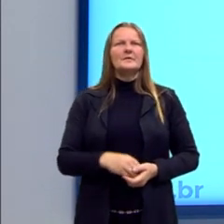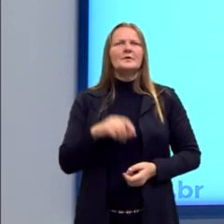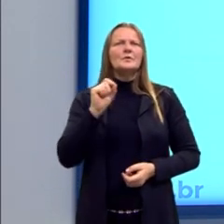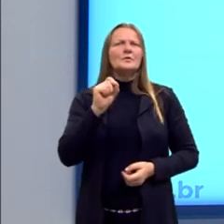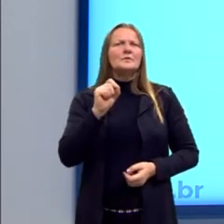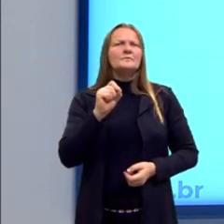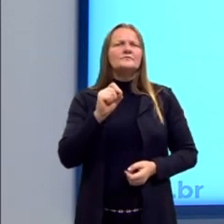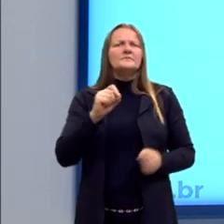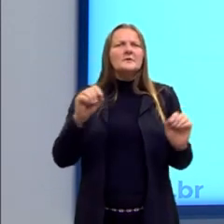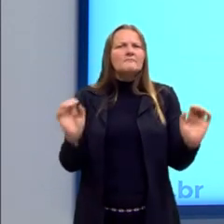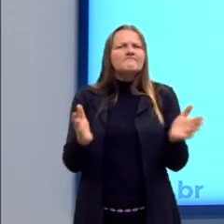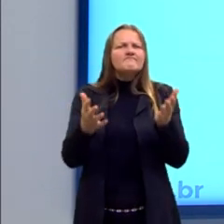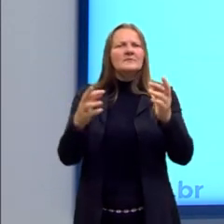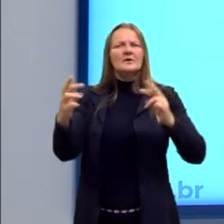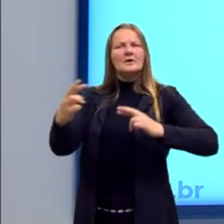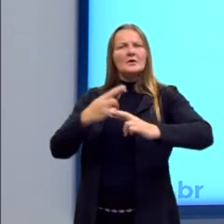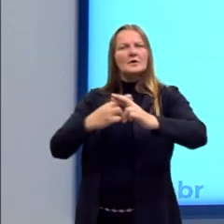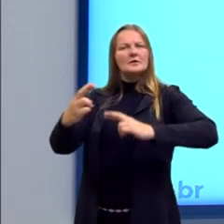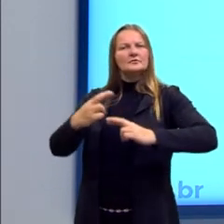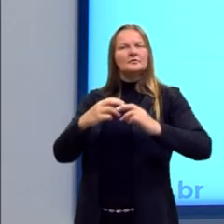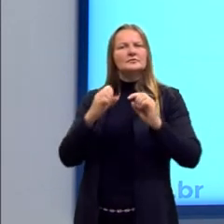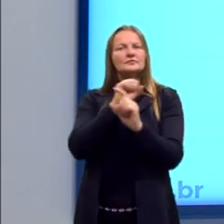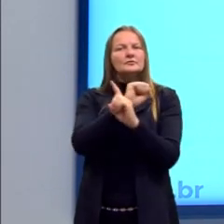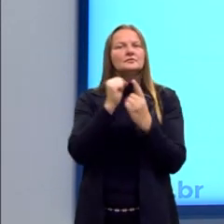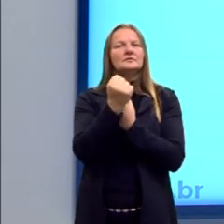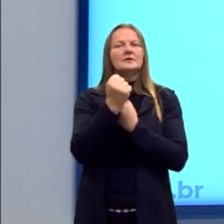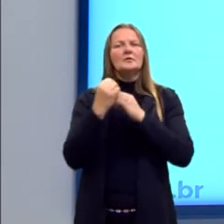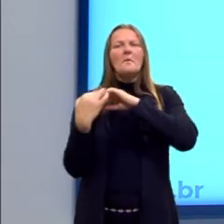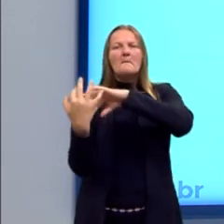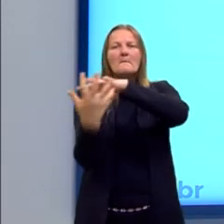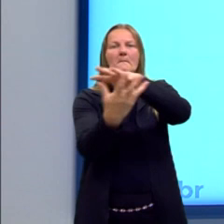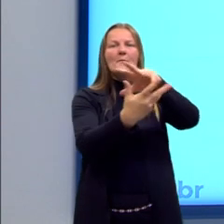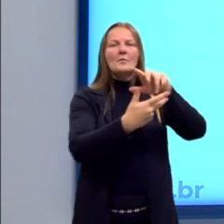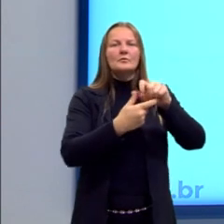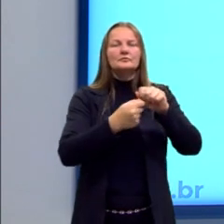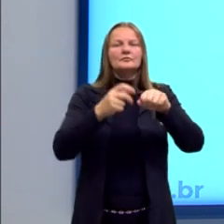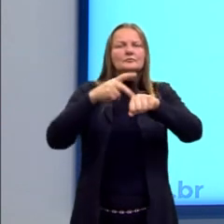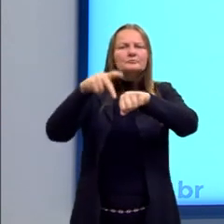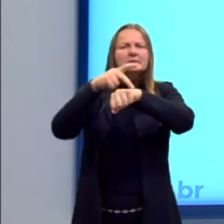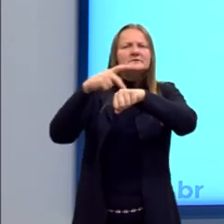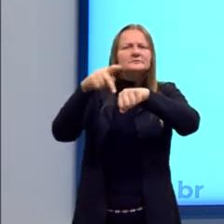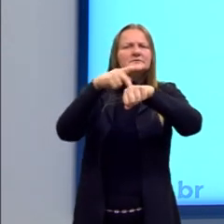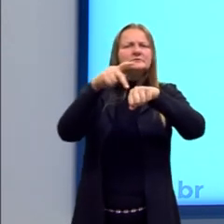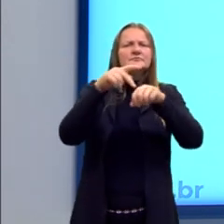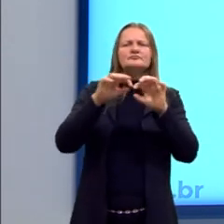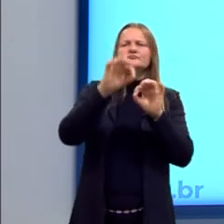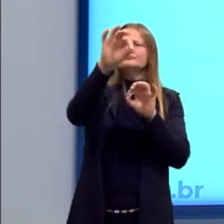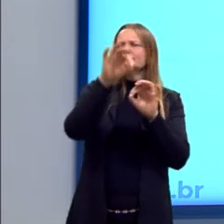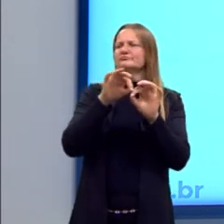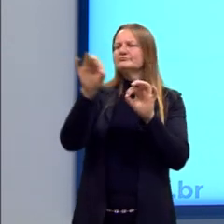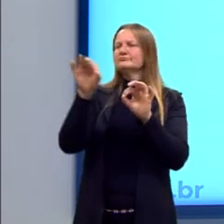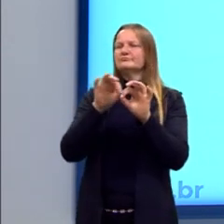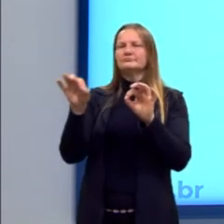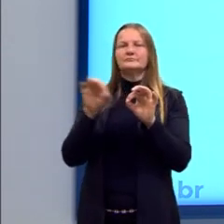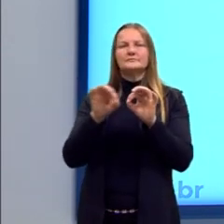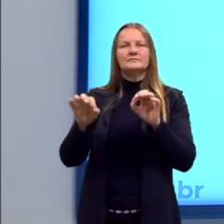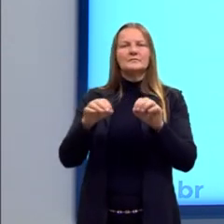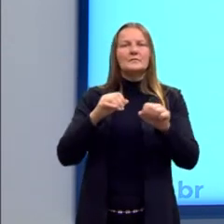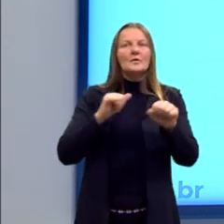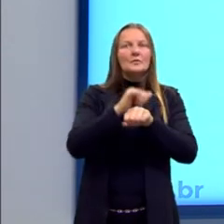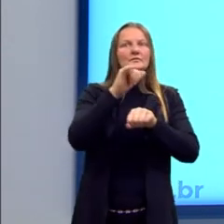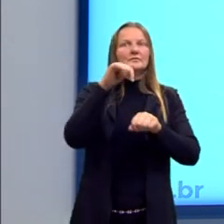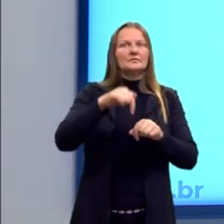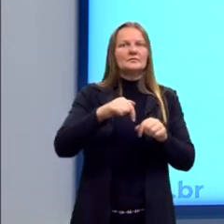intensificação das relações sociais mundiais, que ligam localidades distintas, de modo que acontecimentos locais